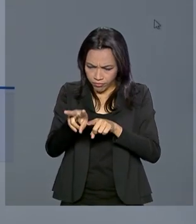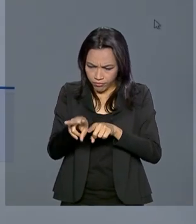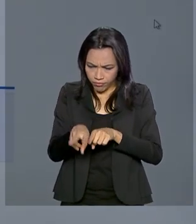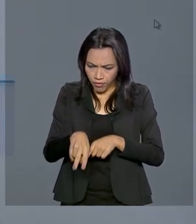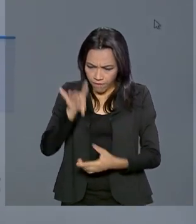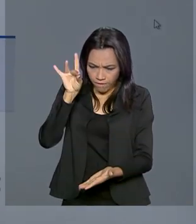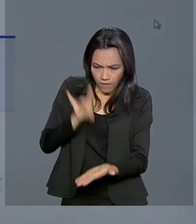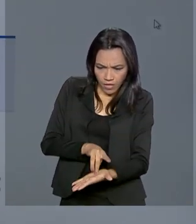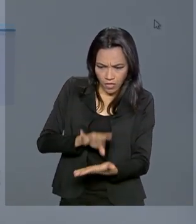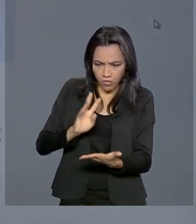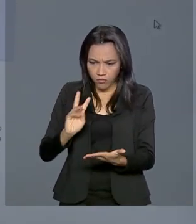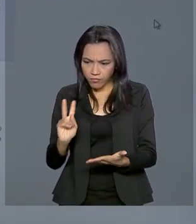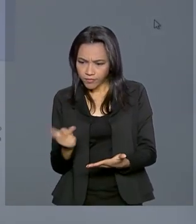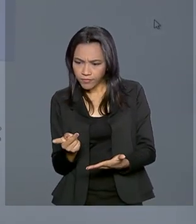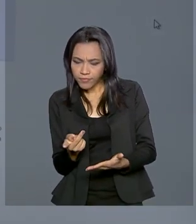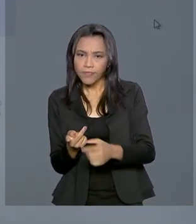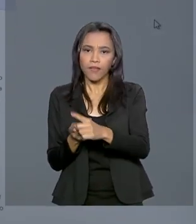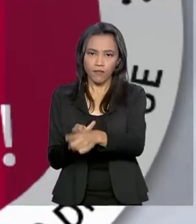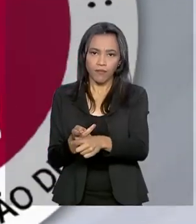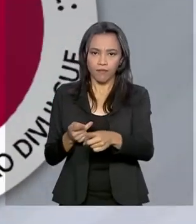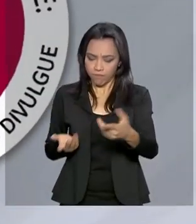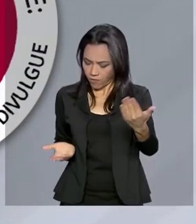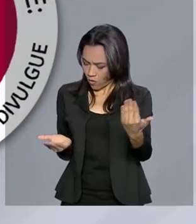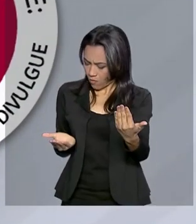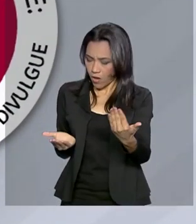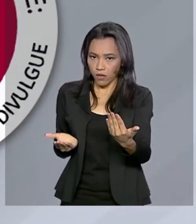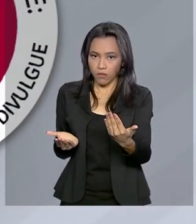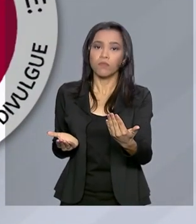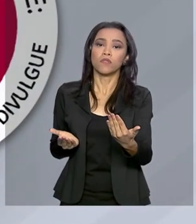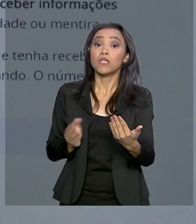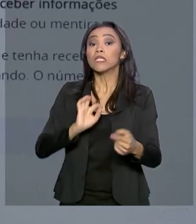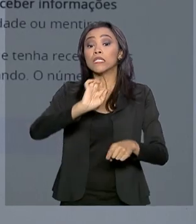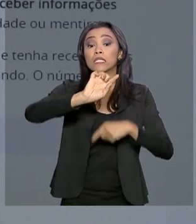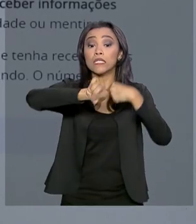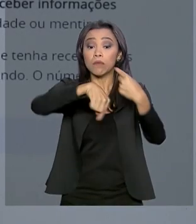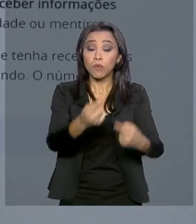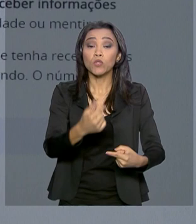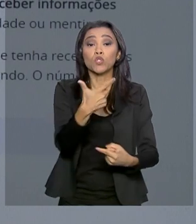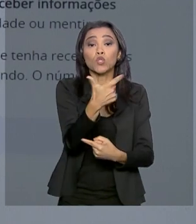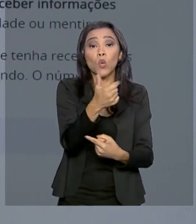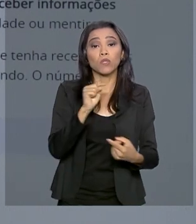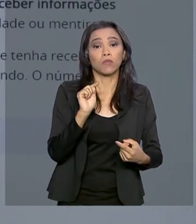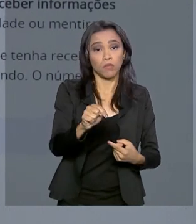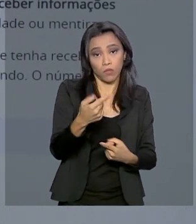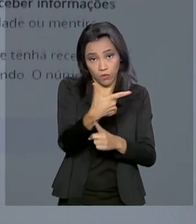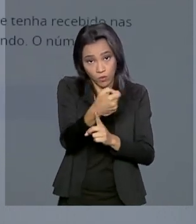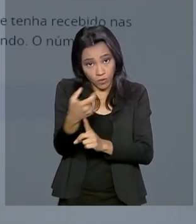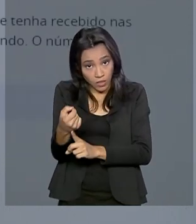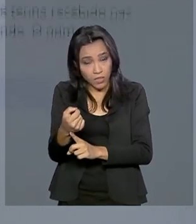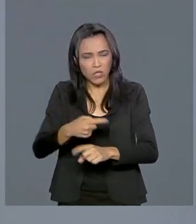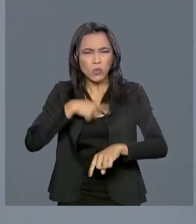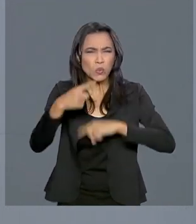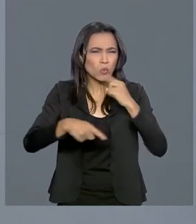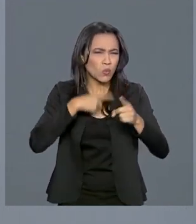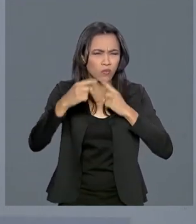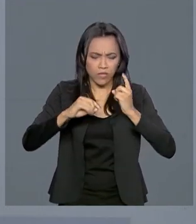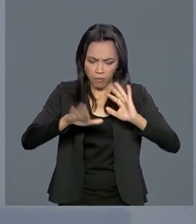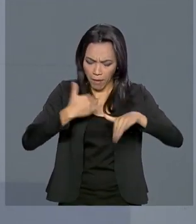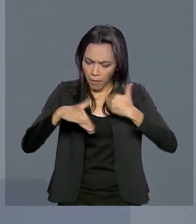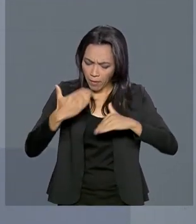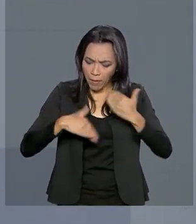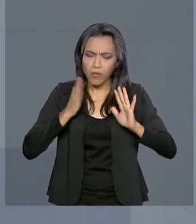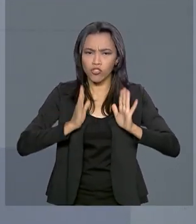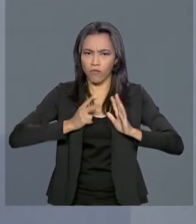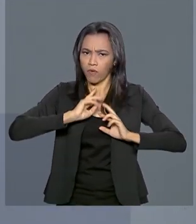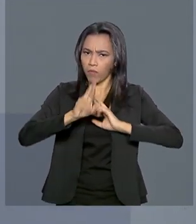informação com as áreas técnicas da pasta. Até o momento, das 12 mil e 200 dúvidas que receberam, já foram